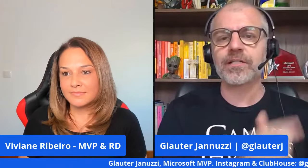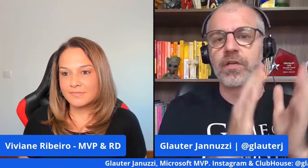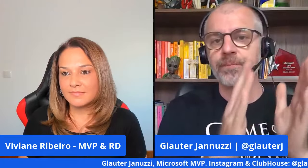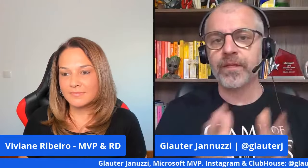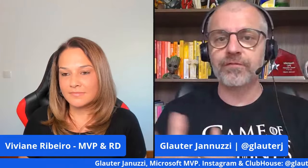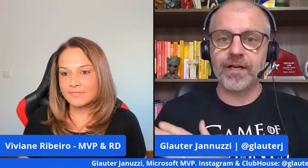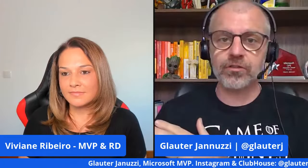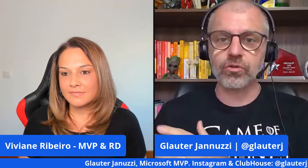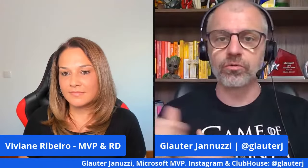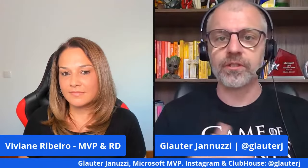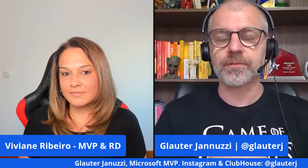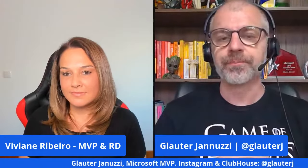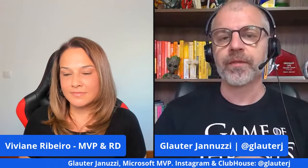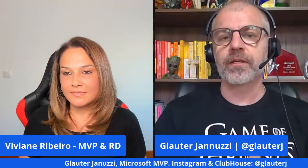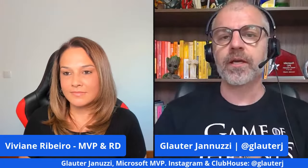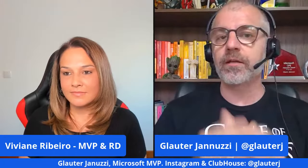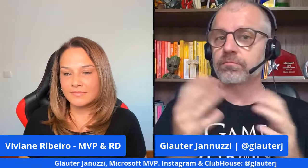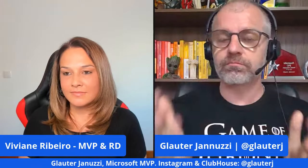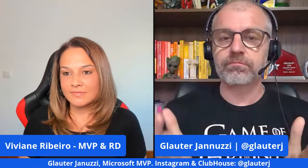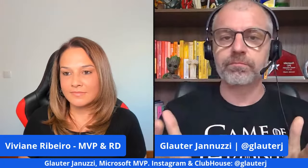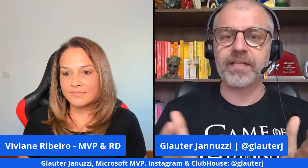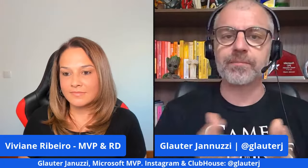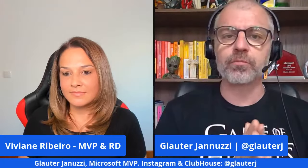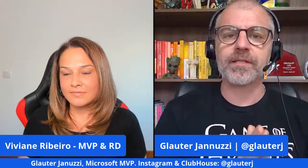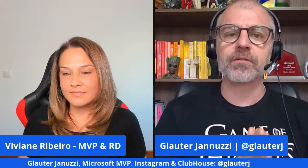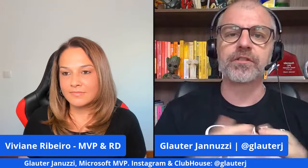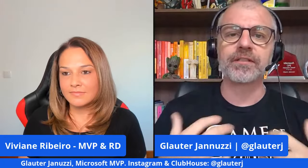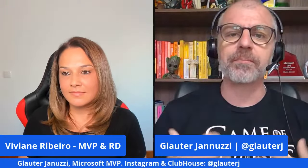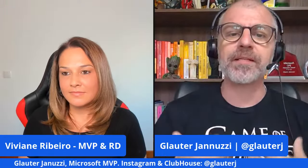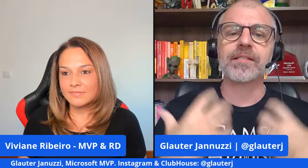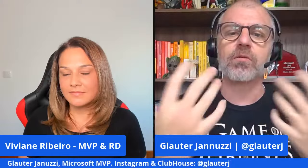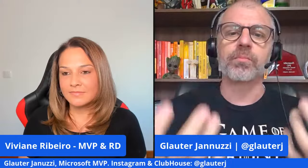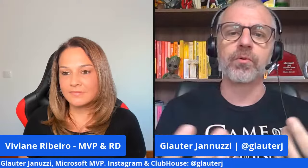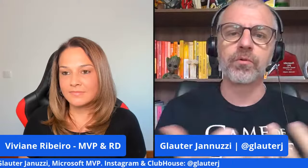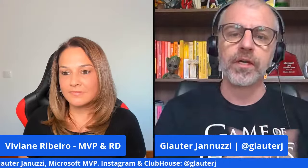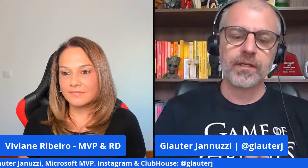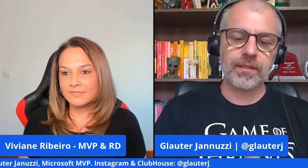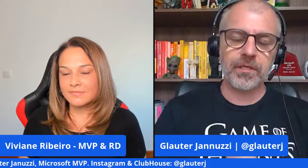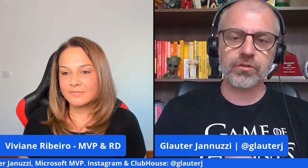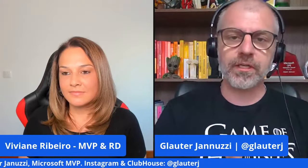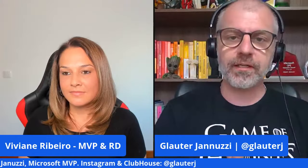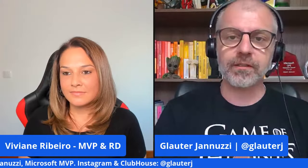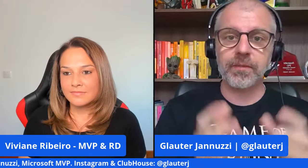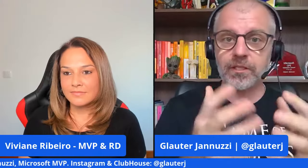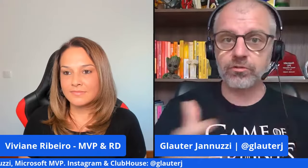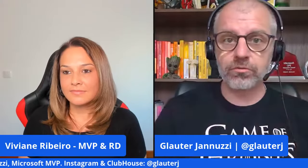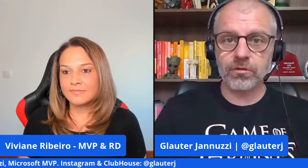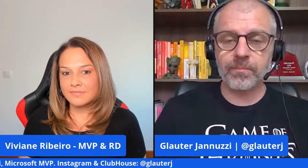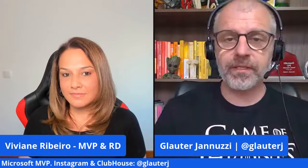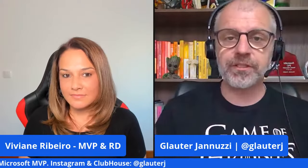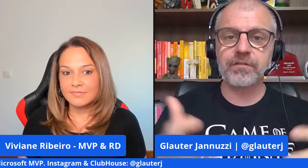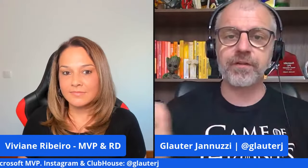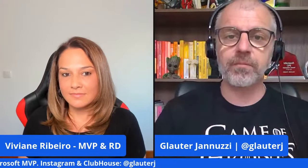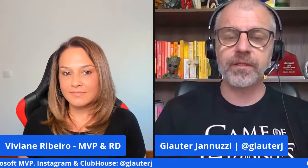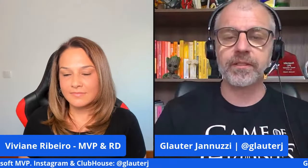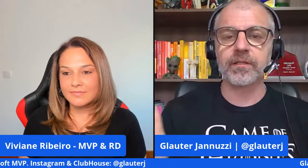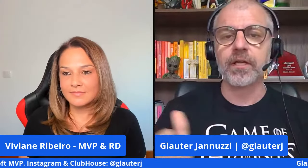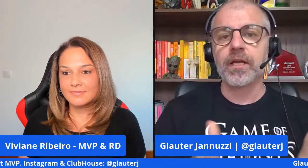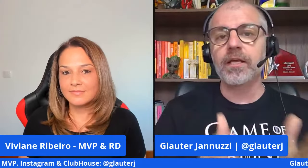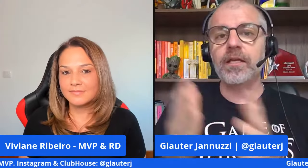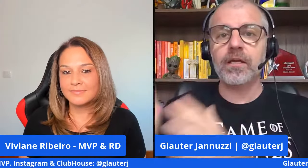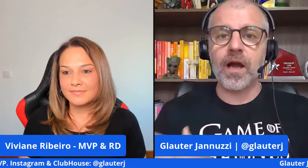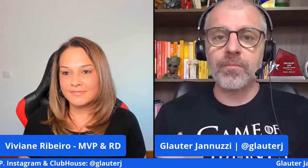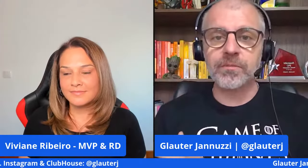área de dados e várias outras e aí eu tenho essa preocupação de tentar passar um pouco da minha jornada também de tudo que eu aprendi e venho